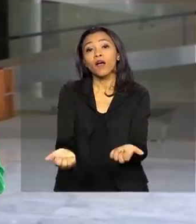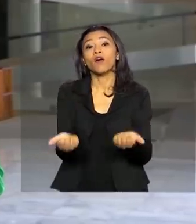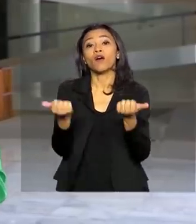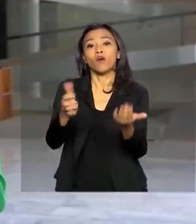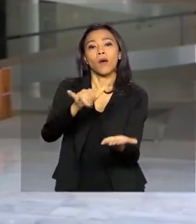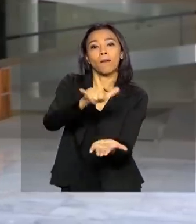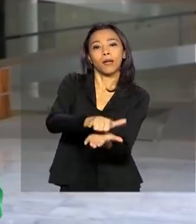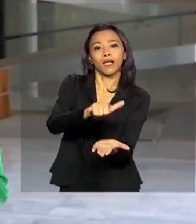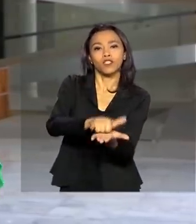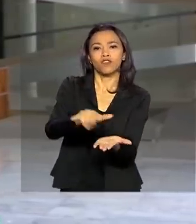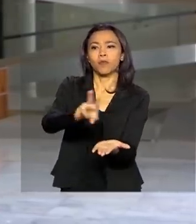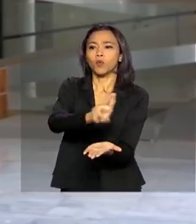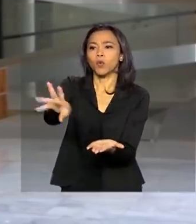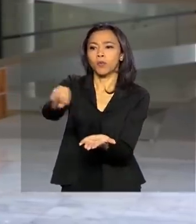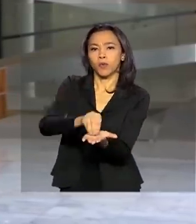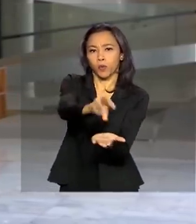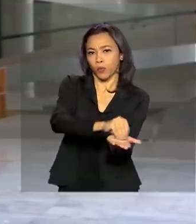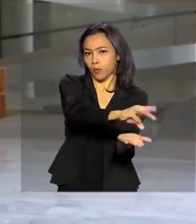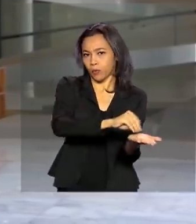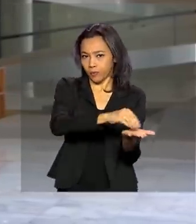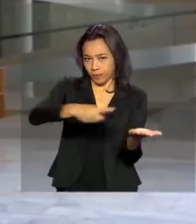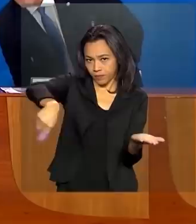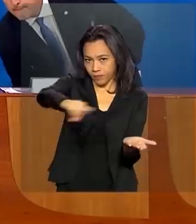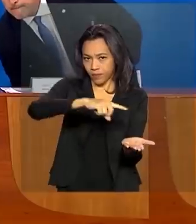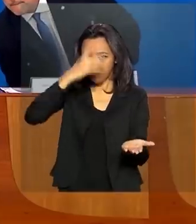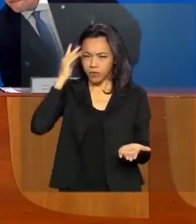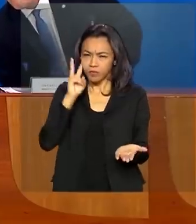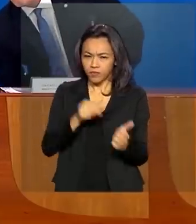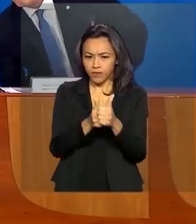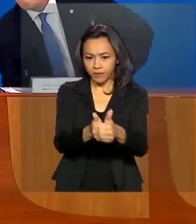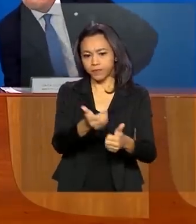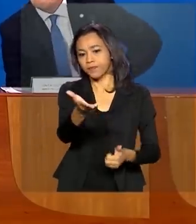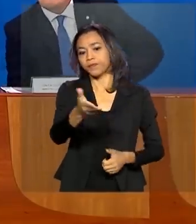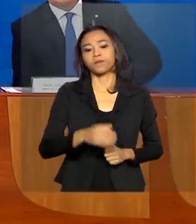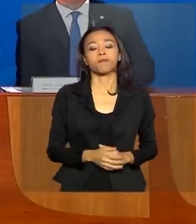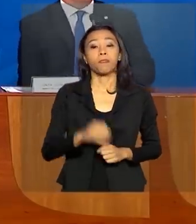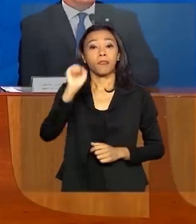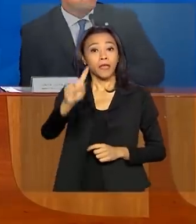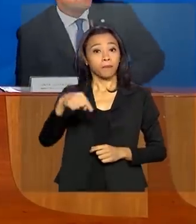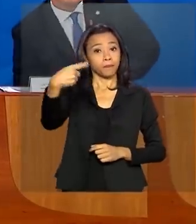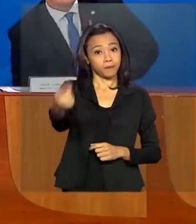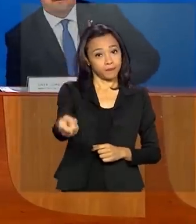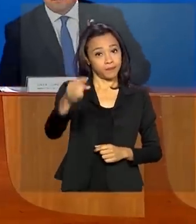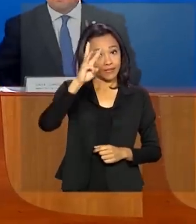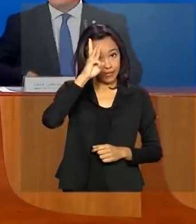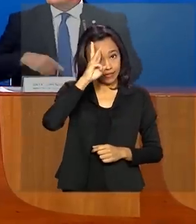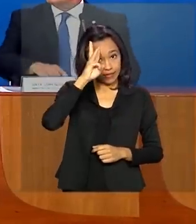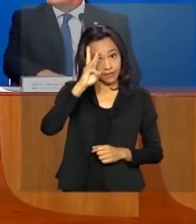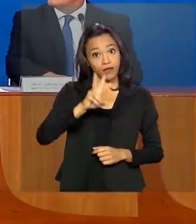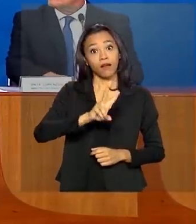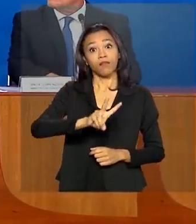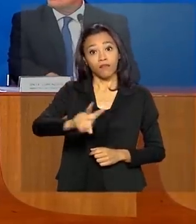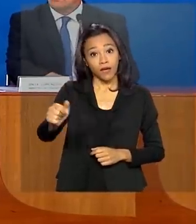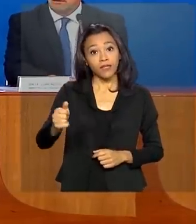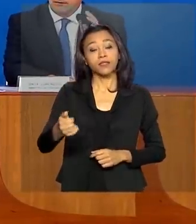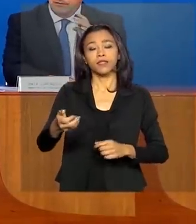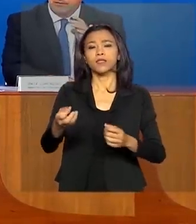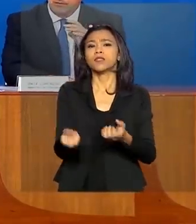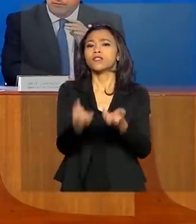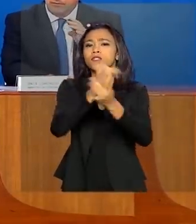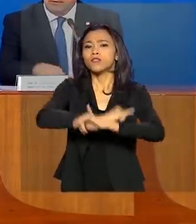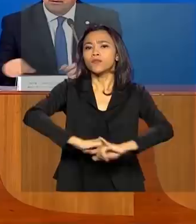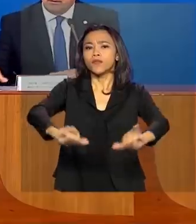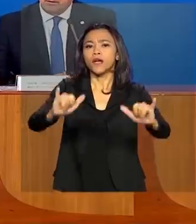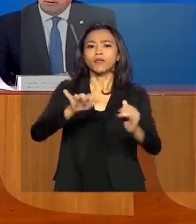se cadastre. Vamos ver na reportagem. Na próxima, terça-feira, deverá ser lançado um aplicativo